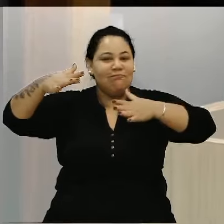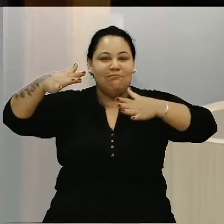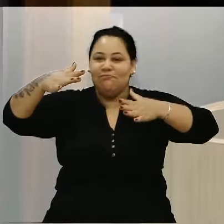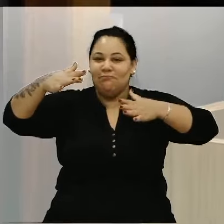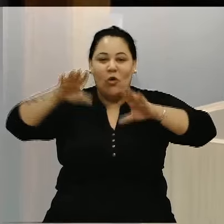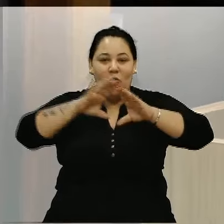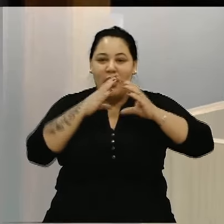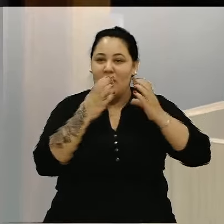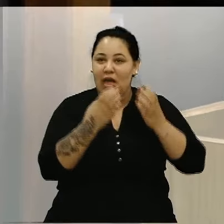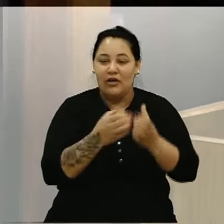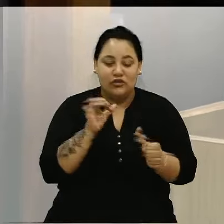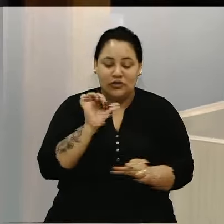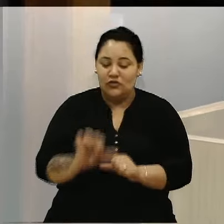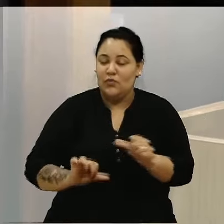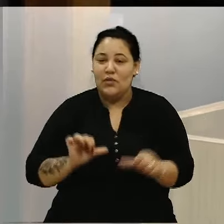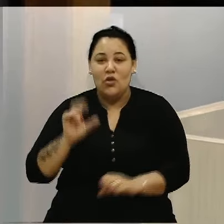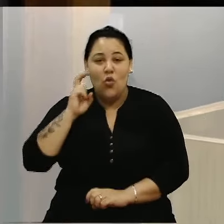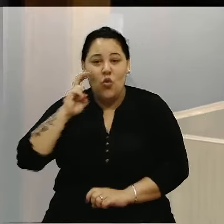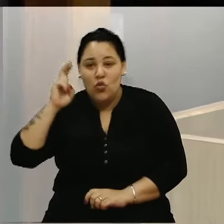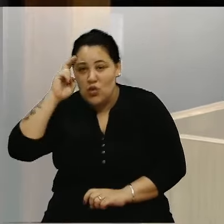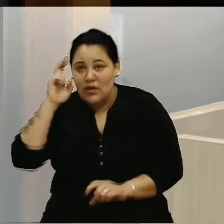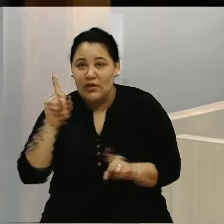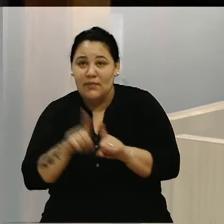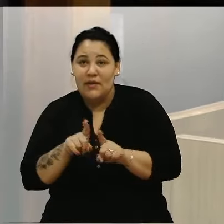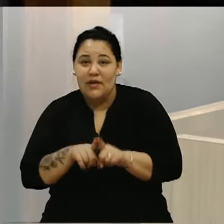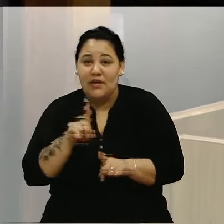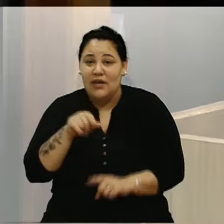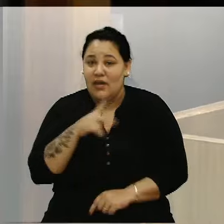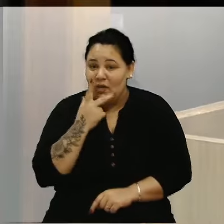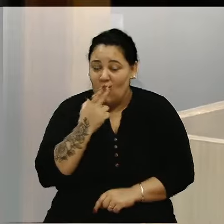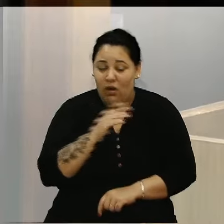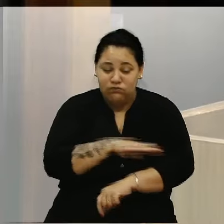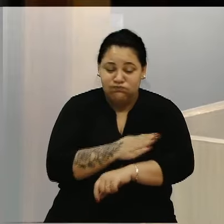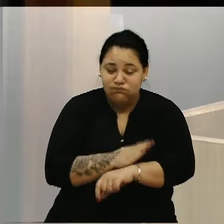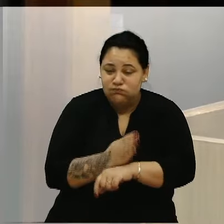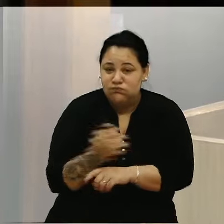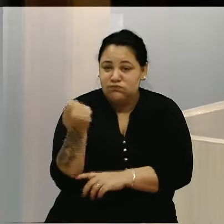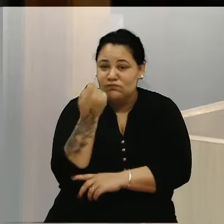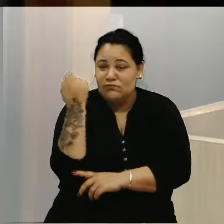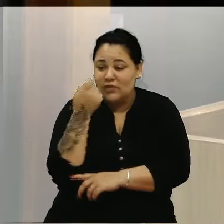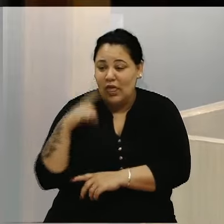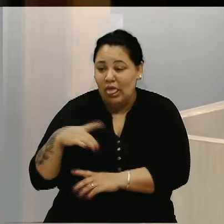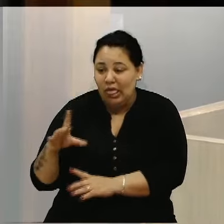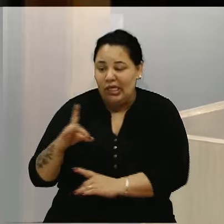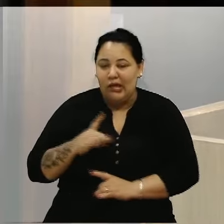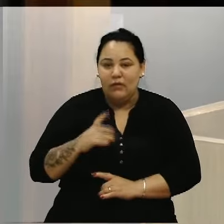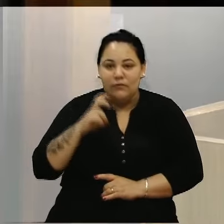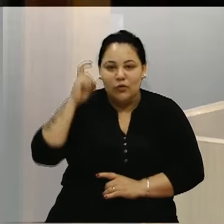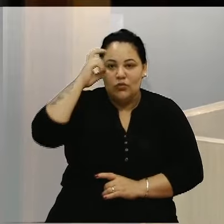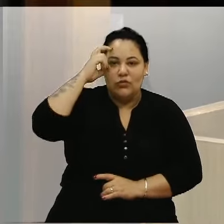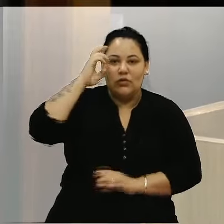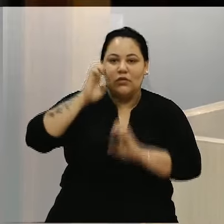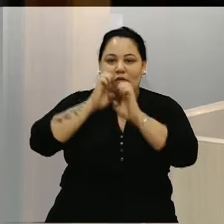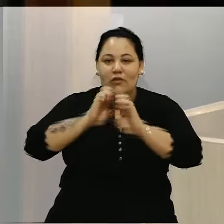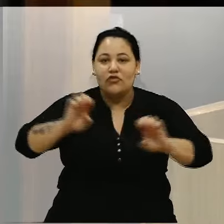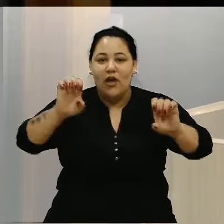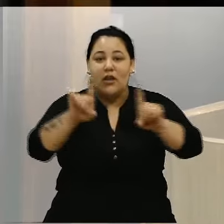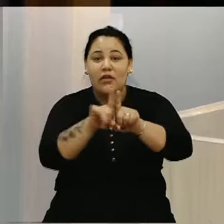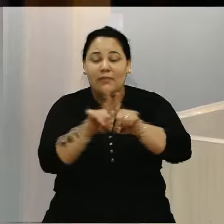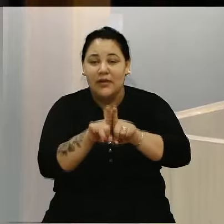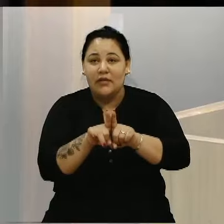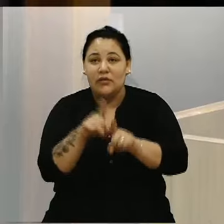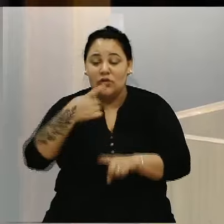Como é o caso do seio da Serra Gaúcha Que traz essa cultura do Evangelho A gente vem também trazer o